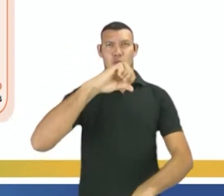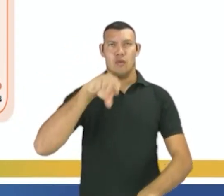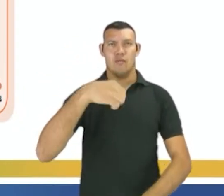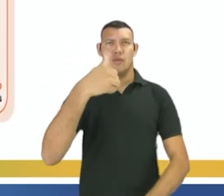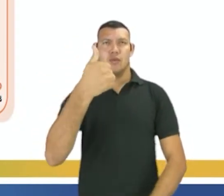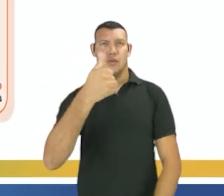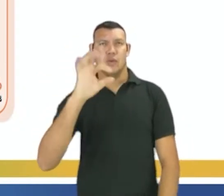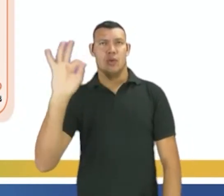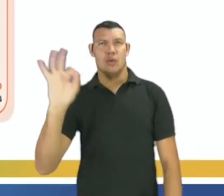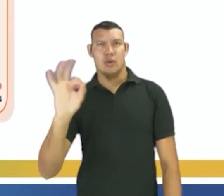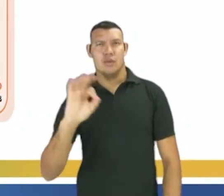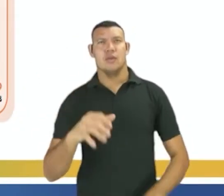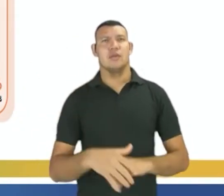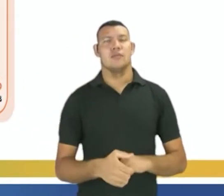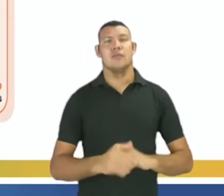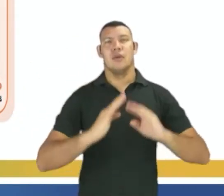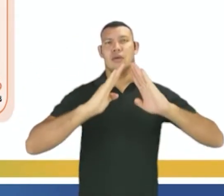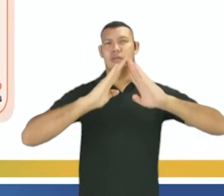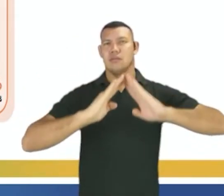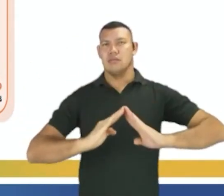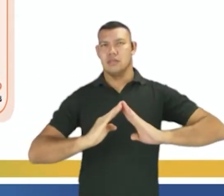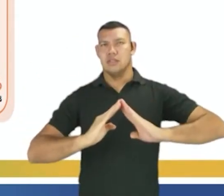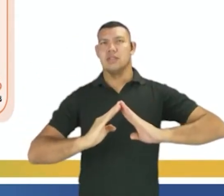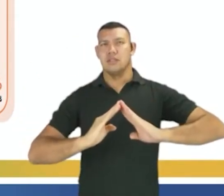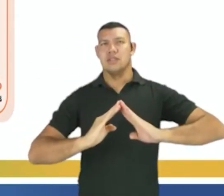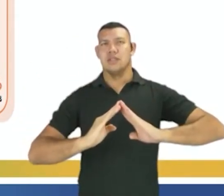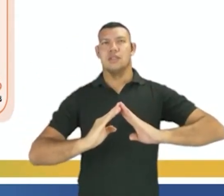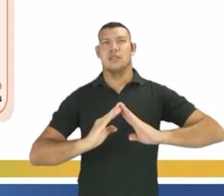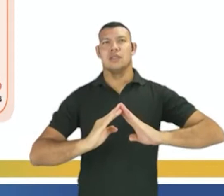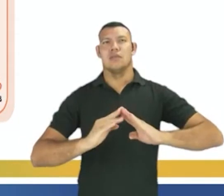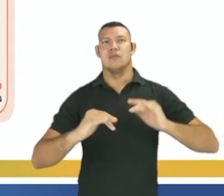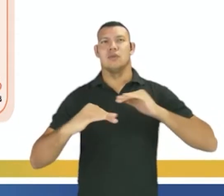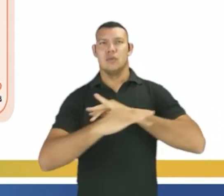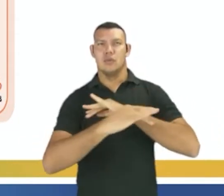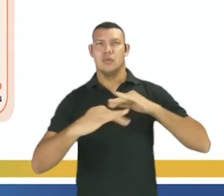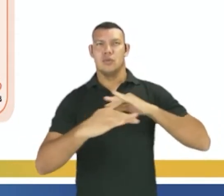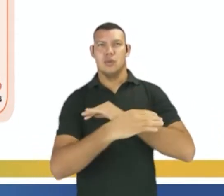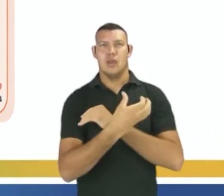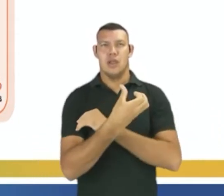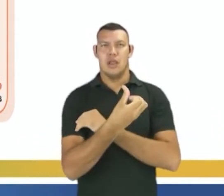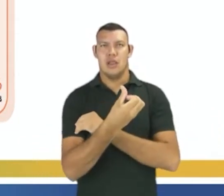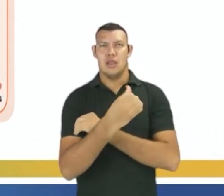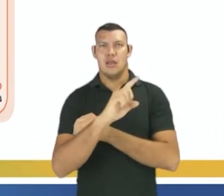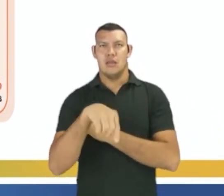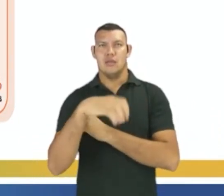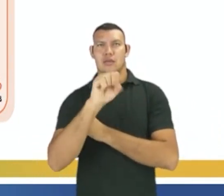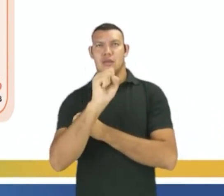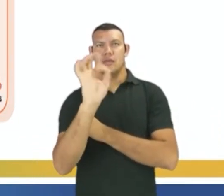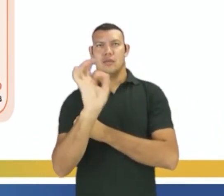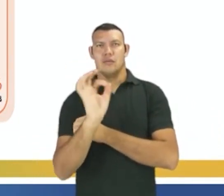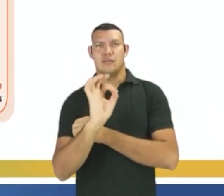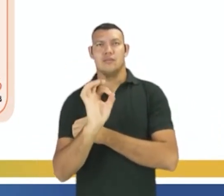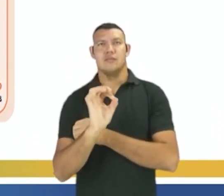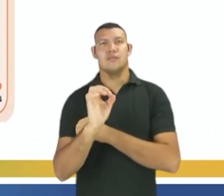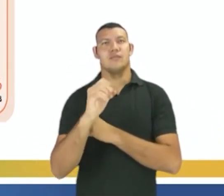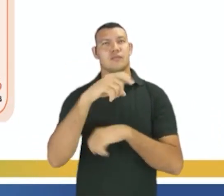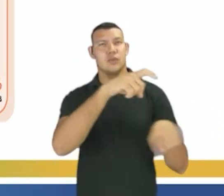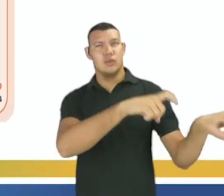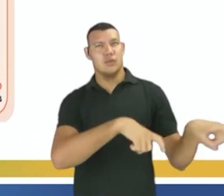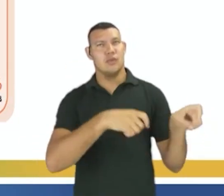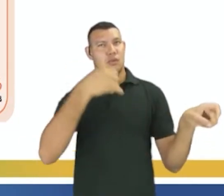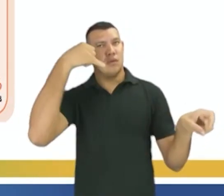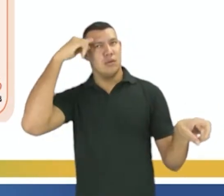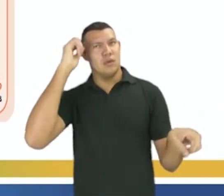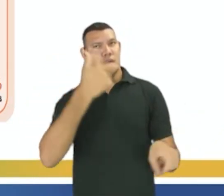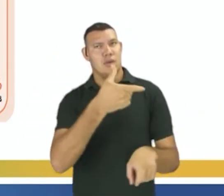também morava na área rural. Esses dados são de pessoas de 15 anos ou mais de idade. E aí a representação